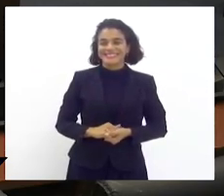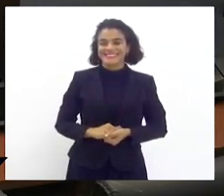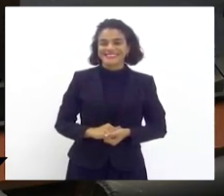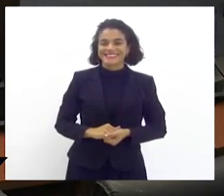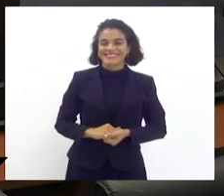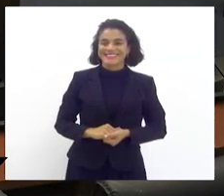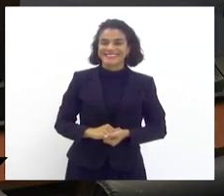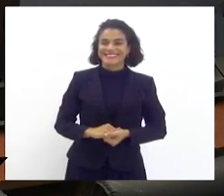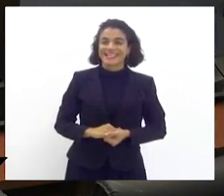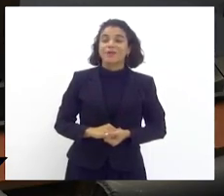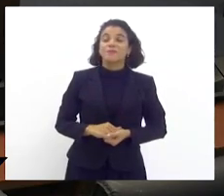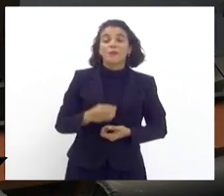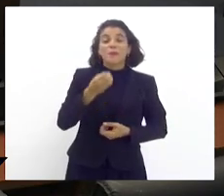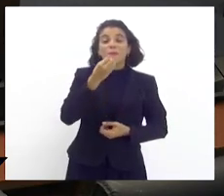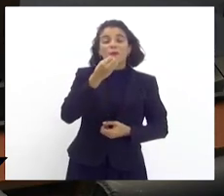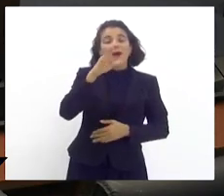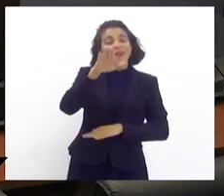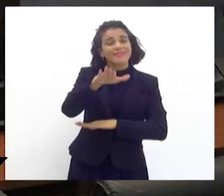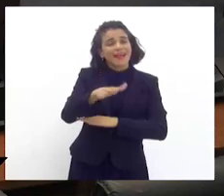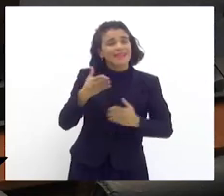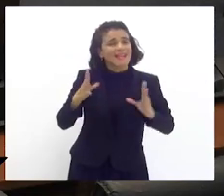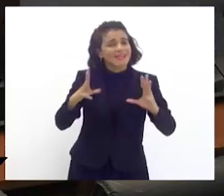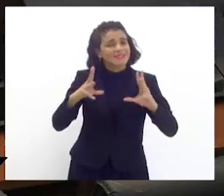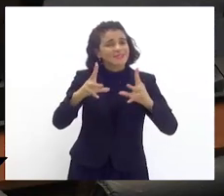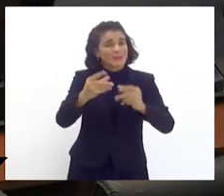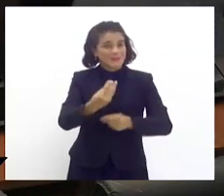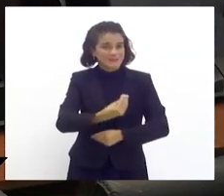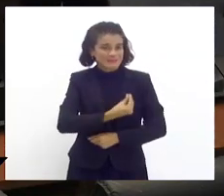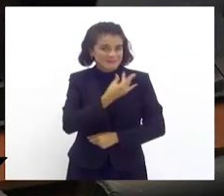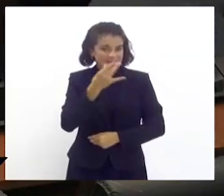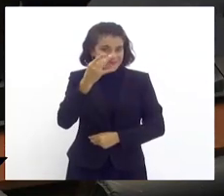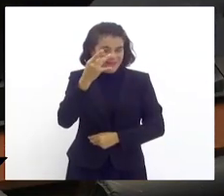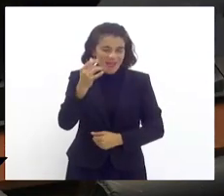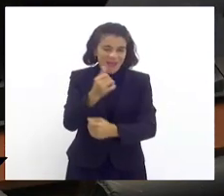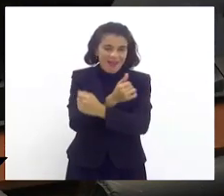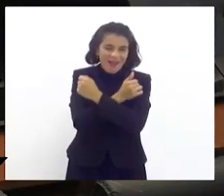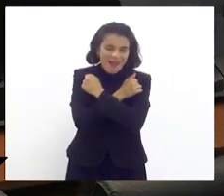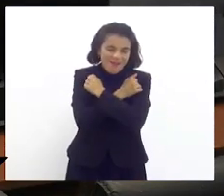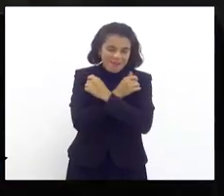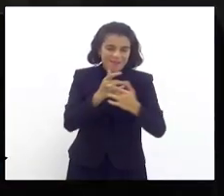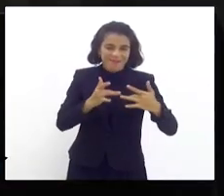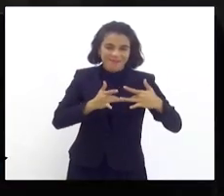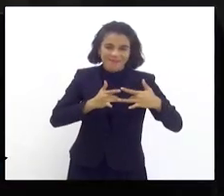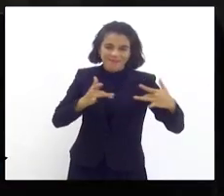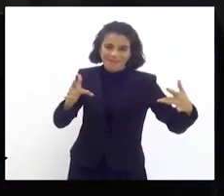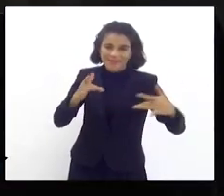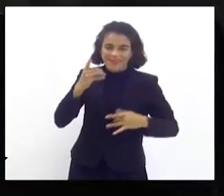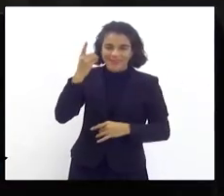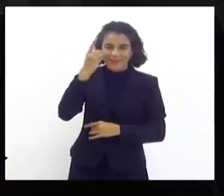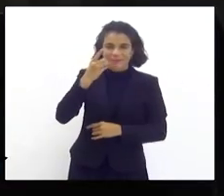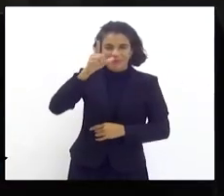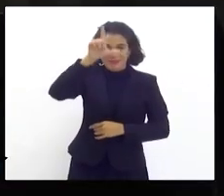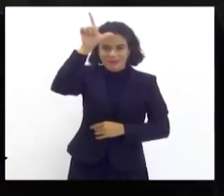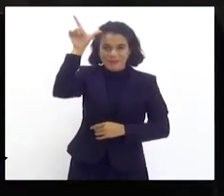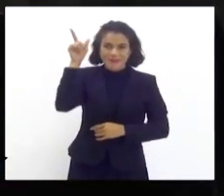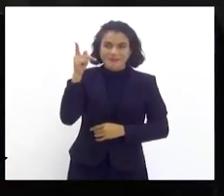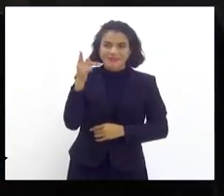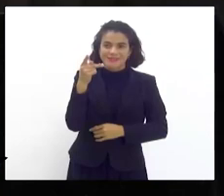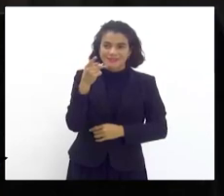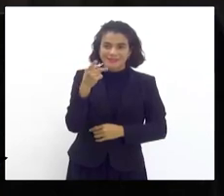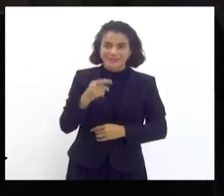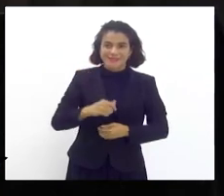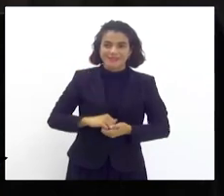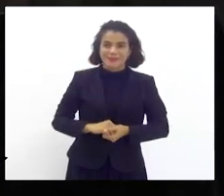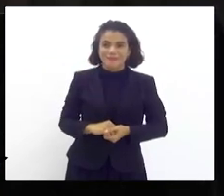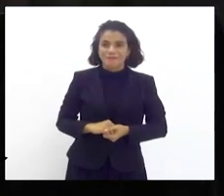Boa tarde a todos os presentes. Um abraço fraterno ao nosso deputado Luiz Cláudio. Eu mesmo, até